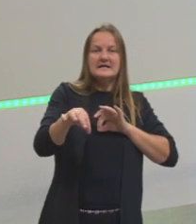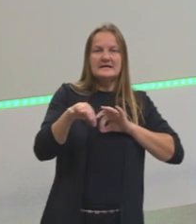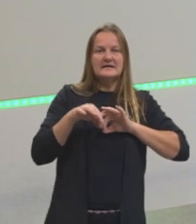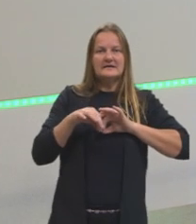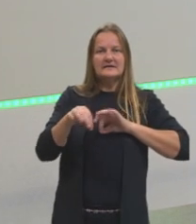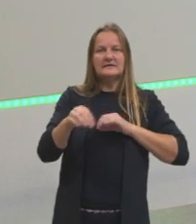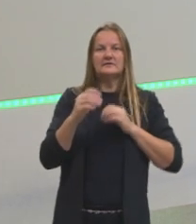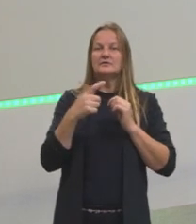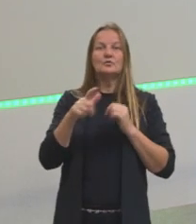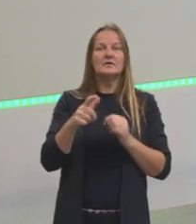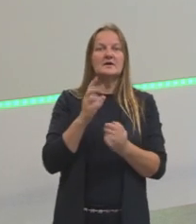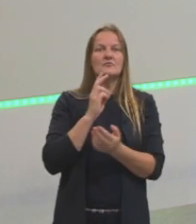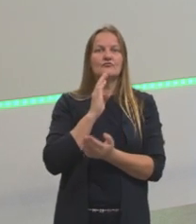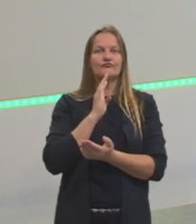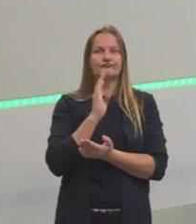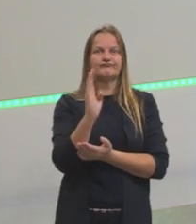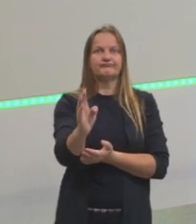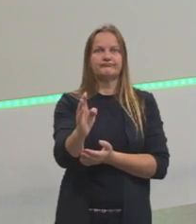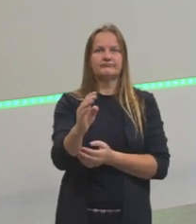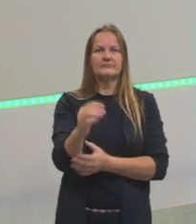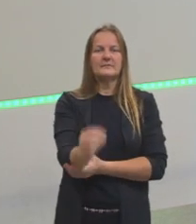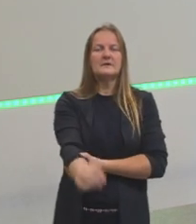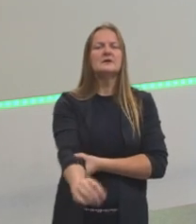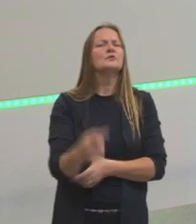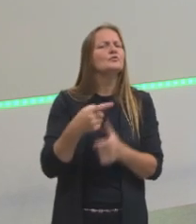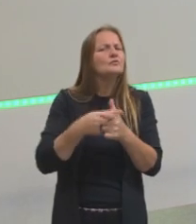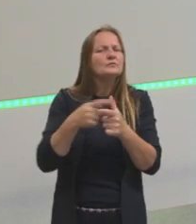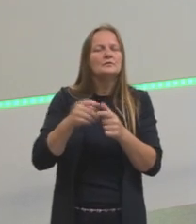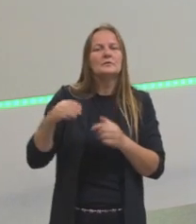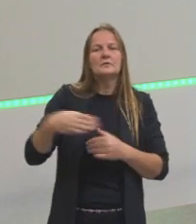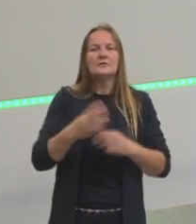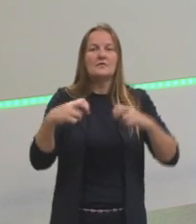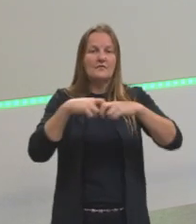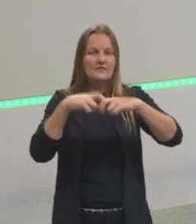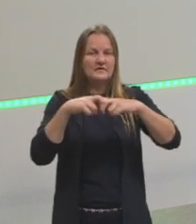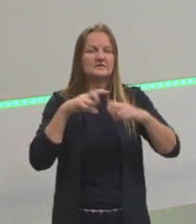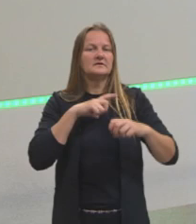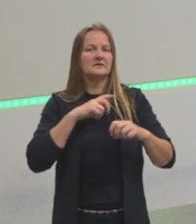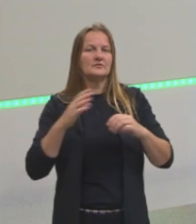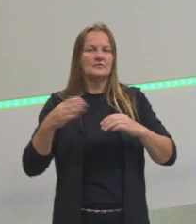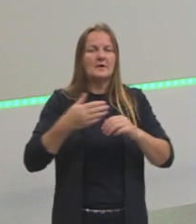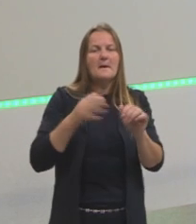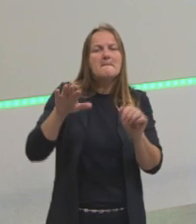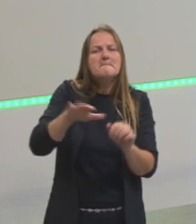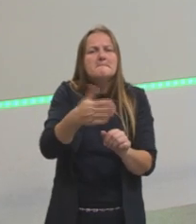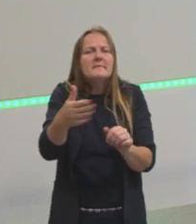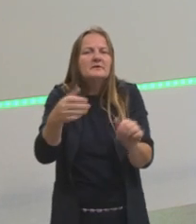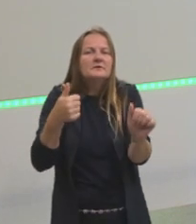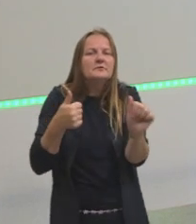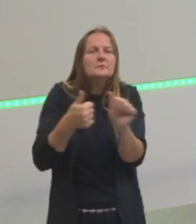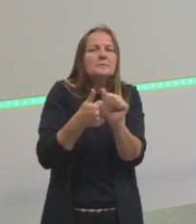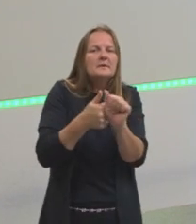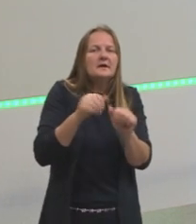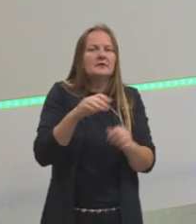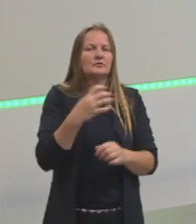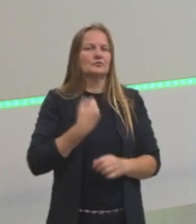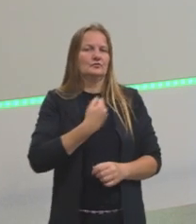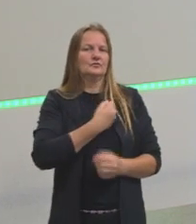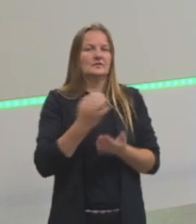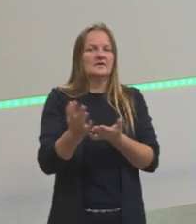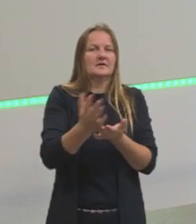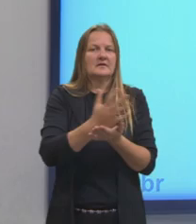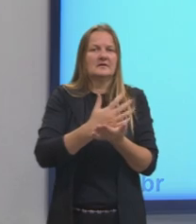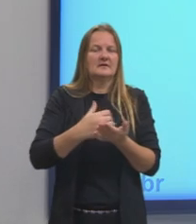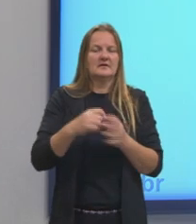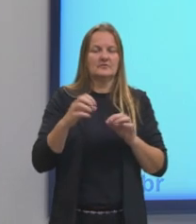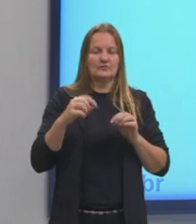reta, como a gente falou, tá? Mas não tem problema. Na física a gente faz muito isso de aproximar as coisas, tá? Só para vocês saberem qual